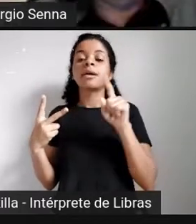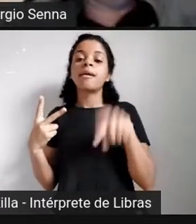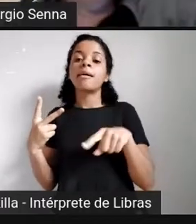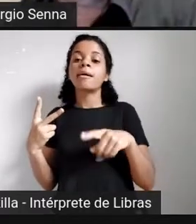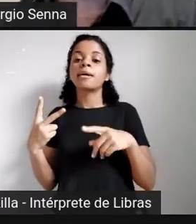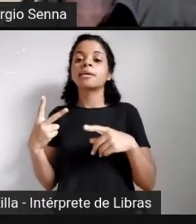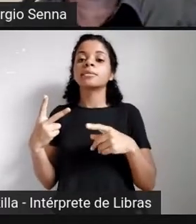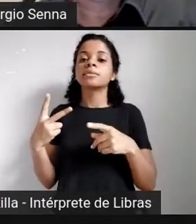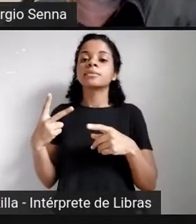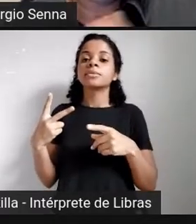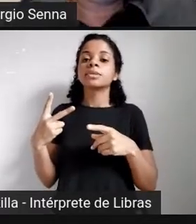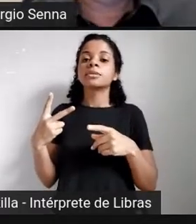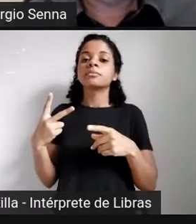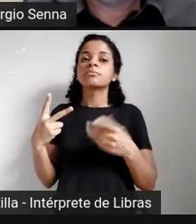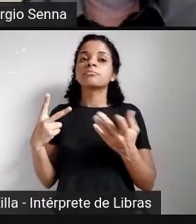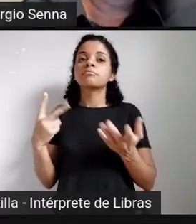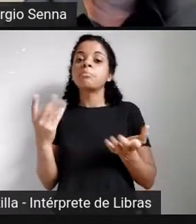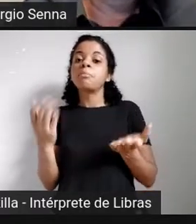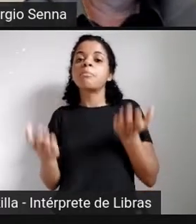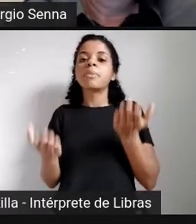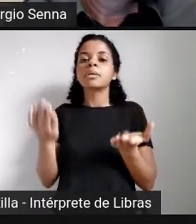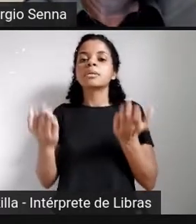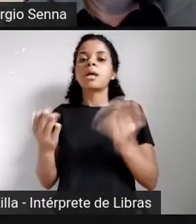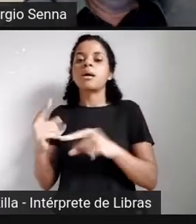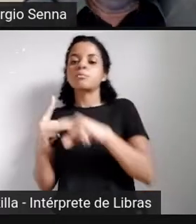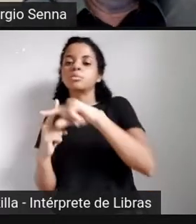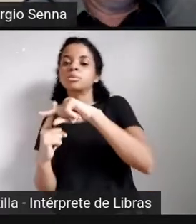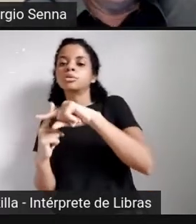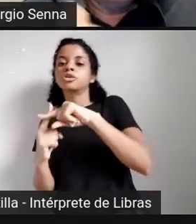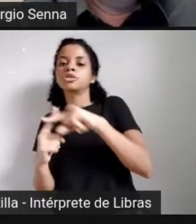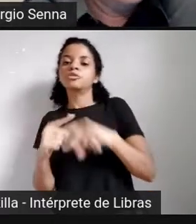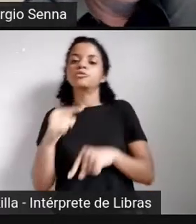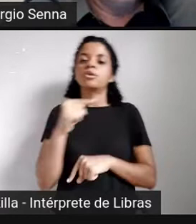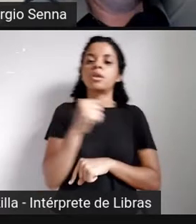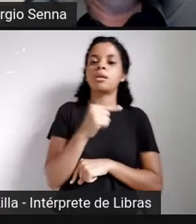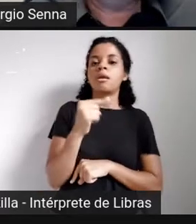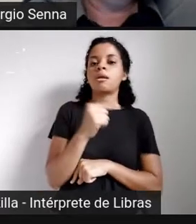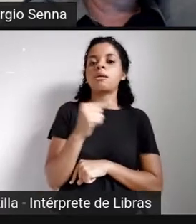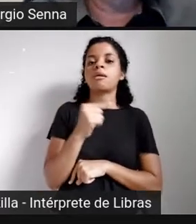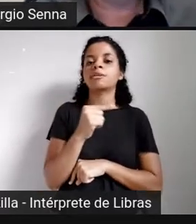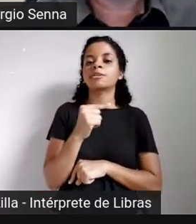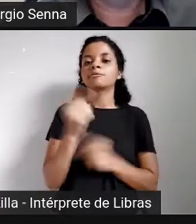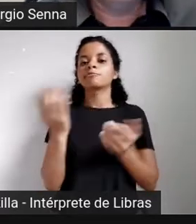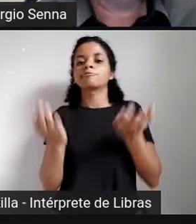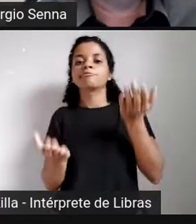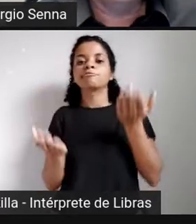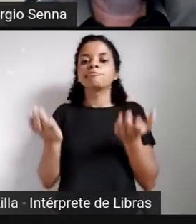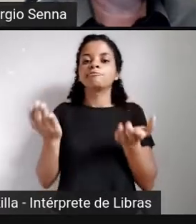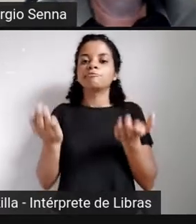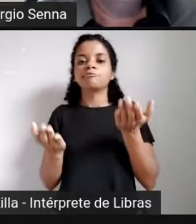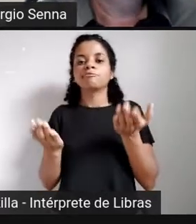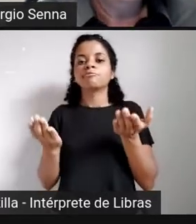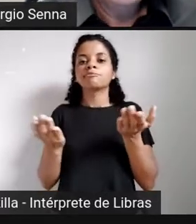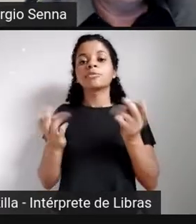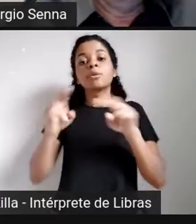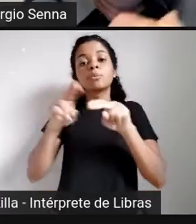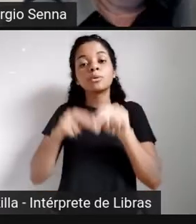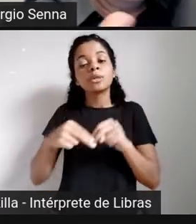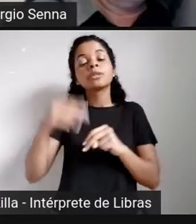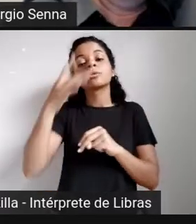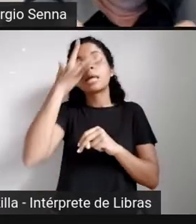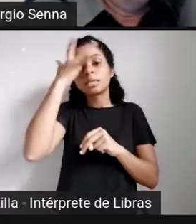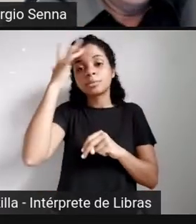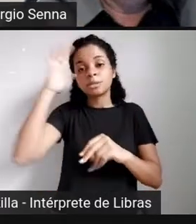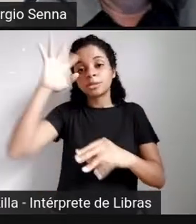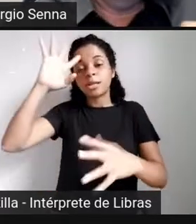às outras funções, um peso positivo ou negativo. E é por isso que, na mesma situação, as pessoas decidem de formas diferentes. É por